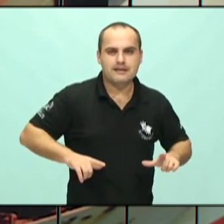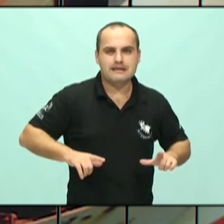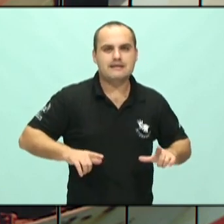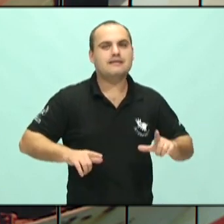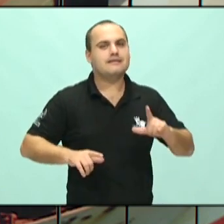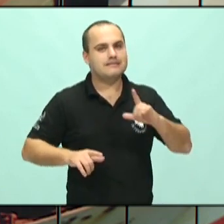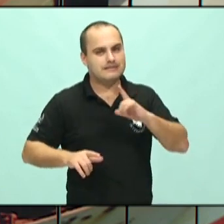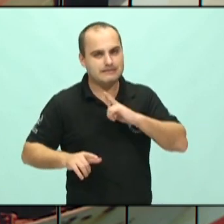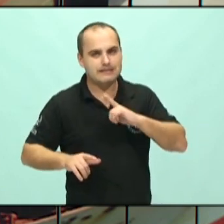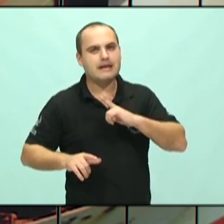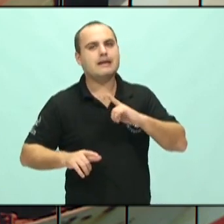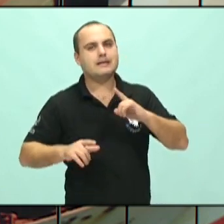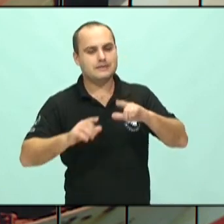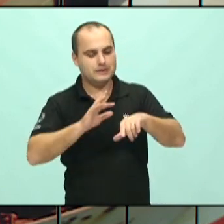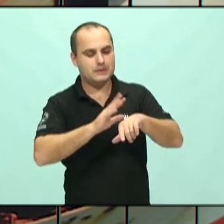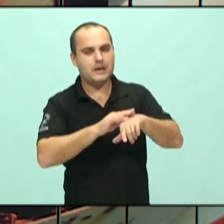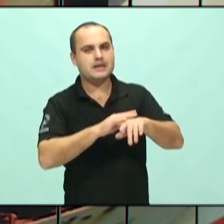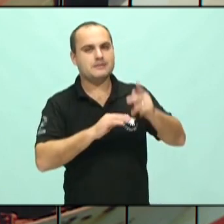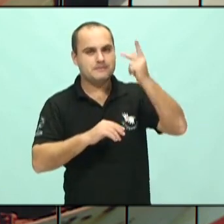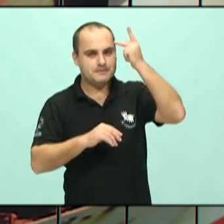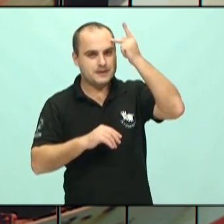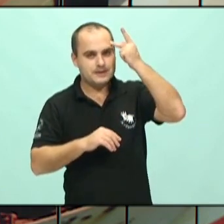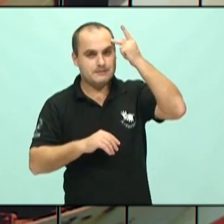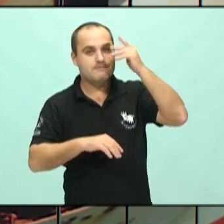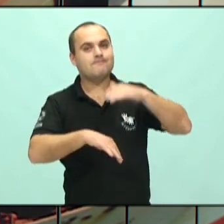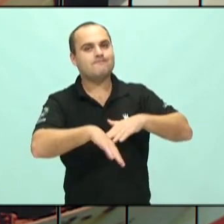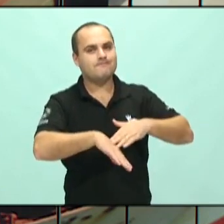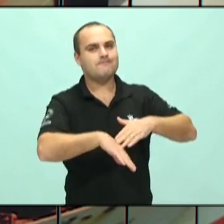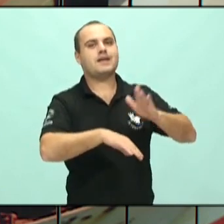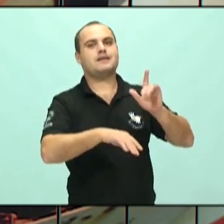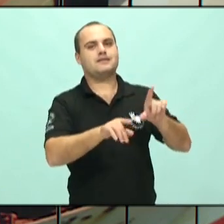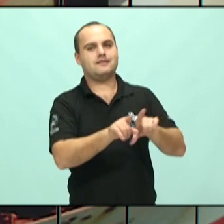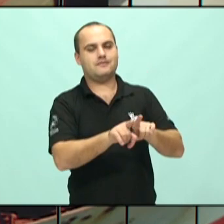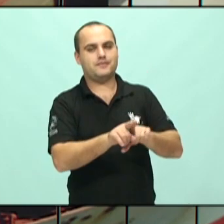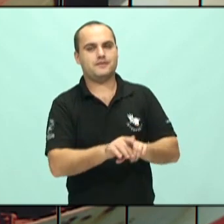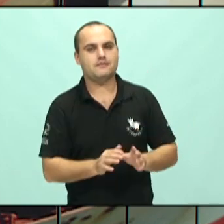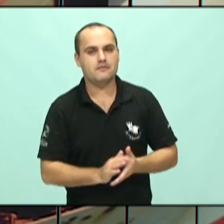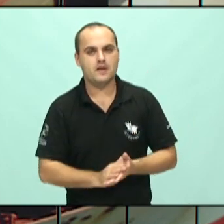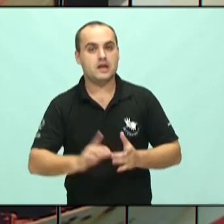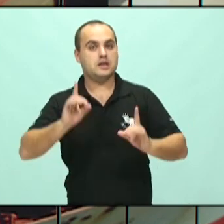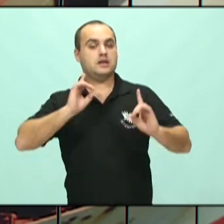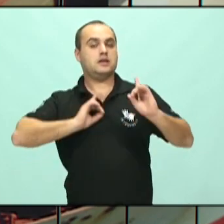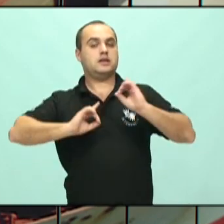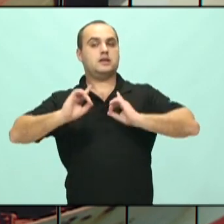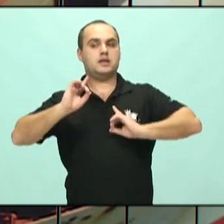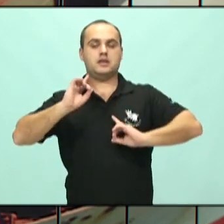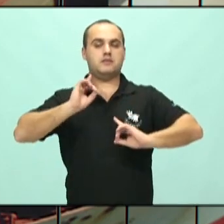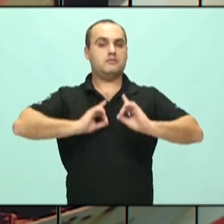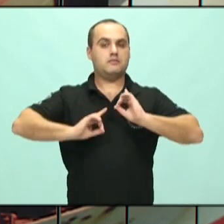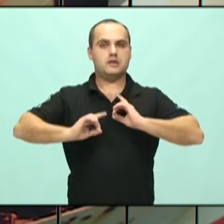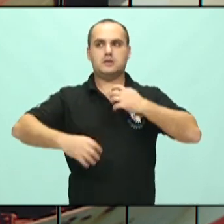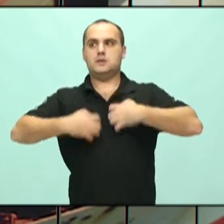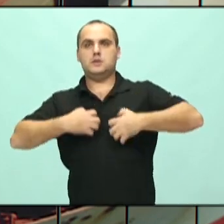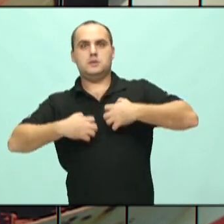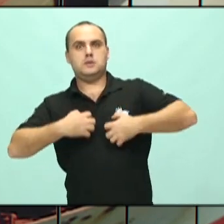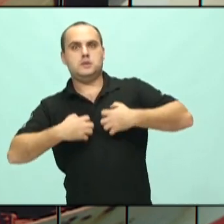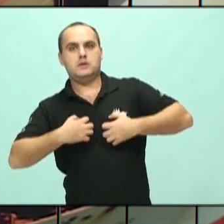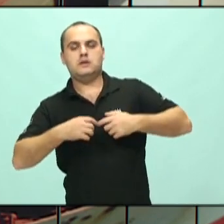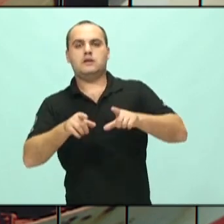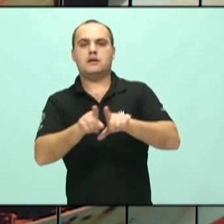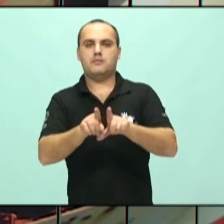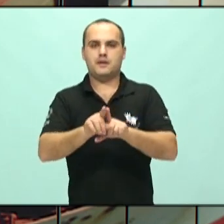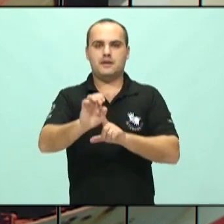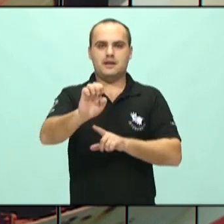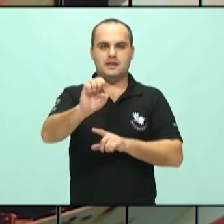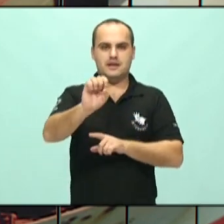importante das doenças psiquiátricas. E não apenas nas formas simples, depressão, ansiedade, mas também questões de esquizofrenia,